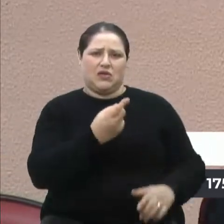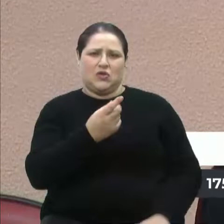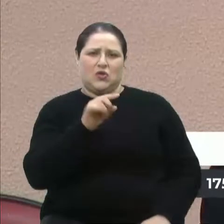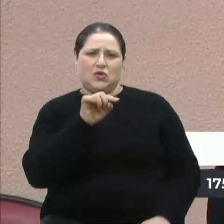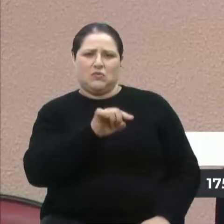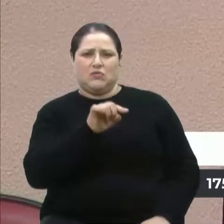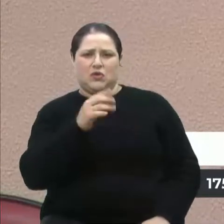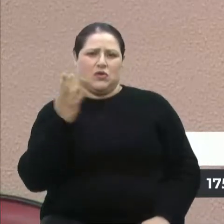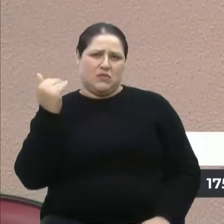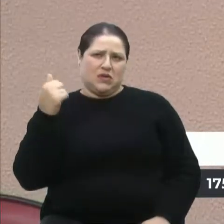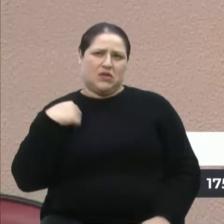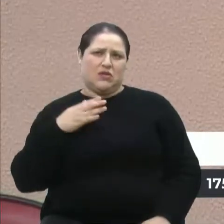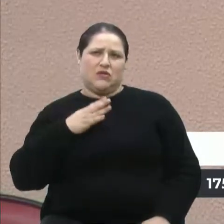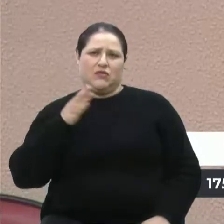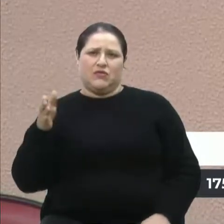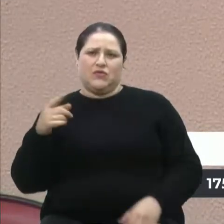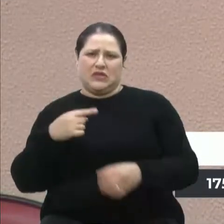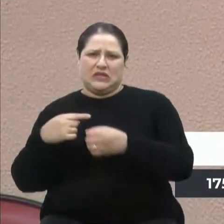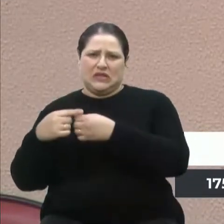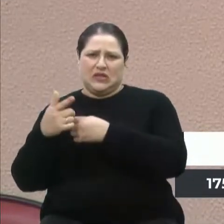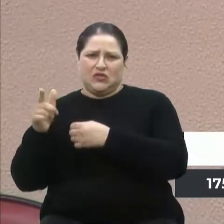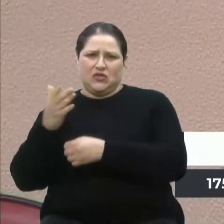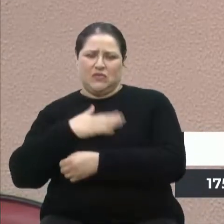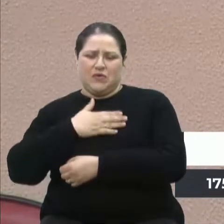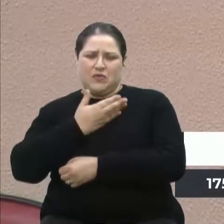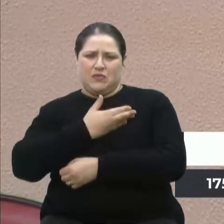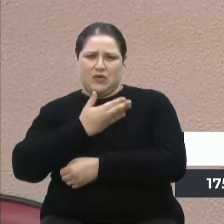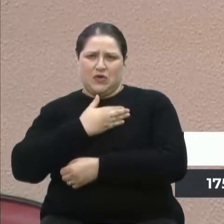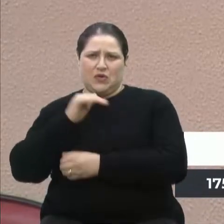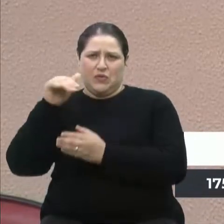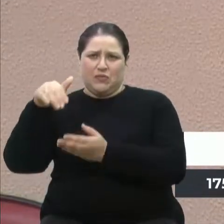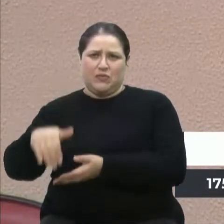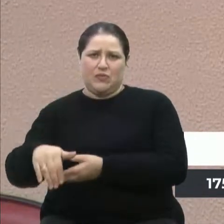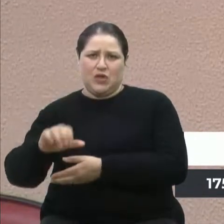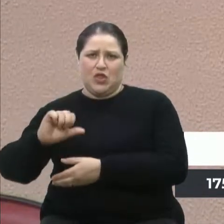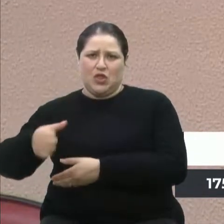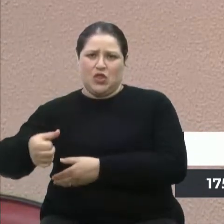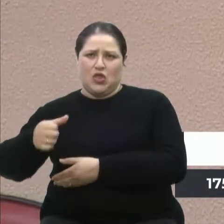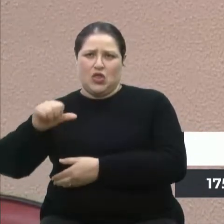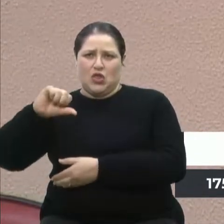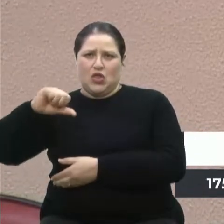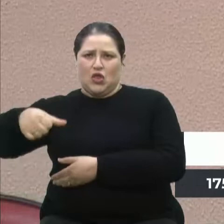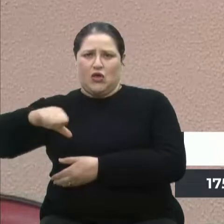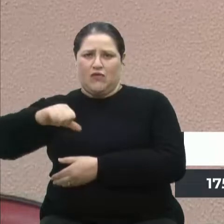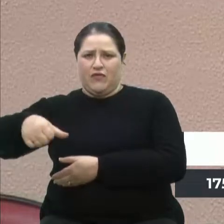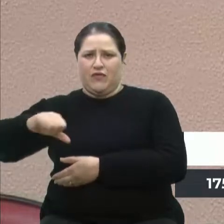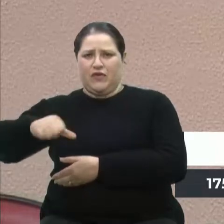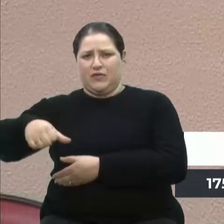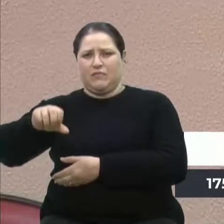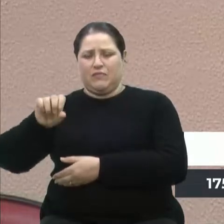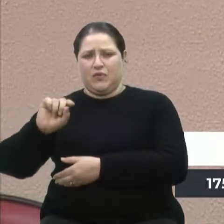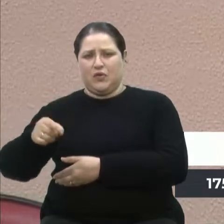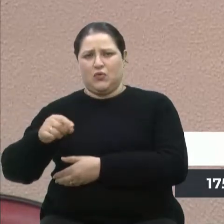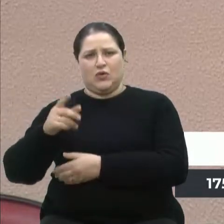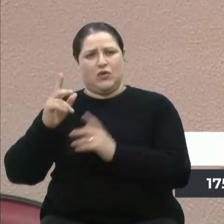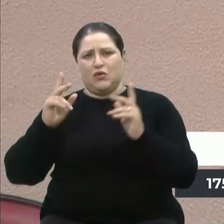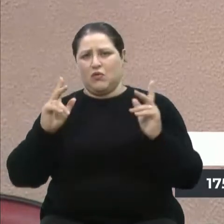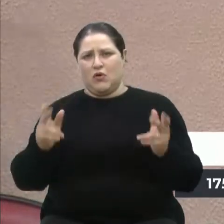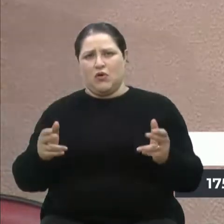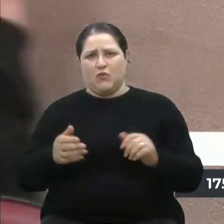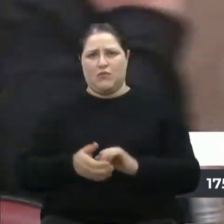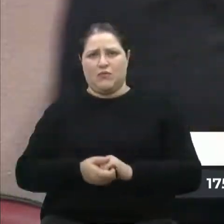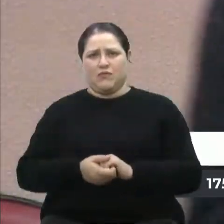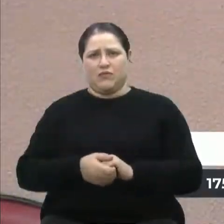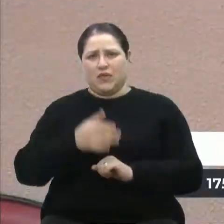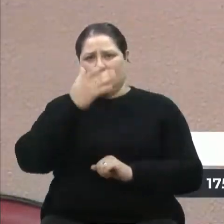em Faria Lemos, um amigo meu, nove. Mesmo, praticamente o mesmo. Então,